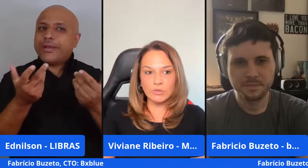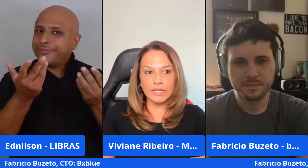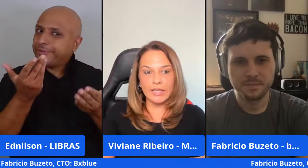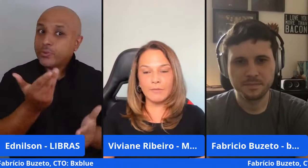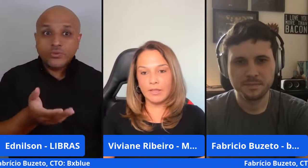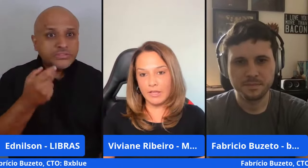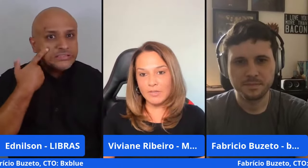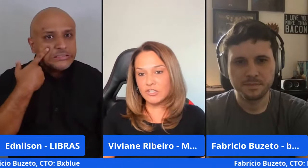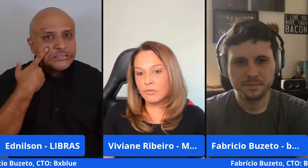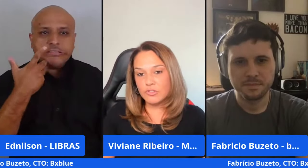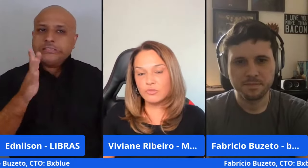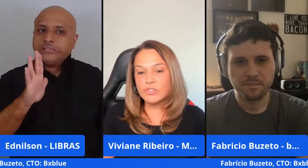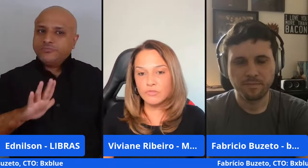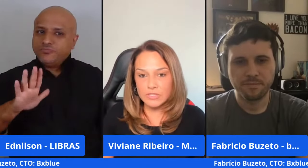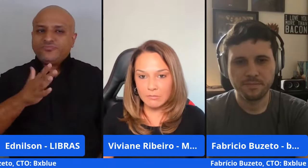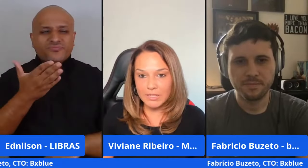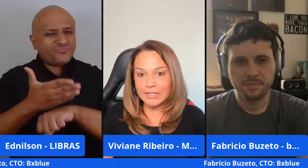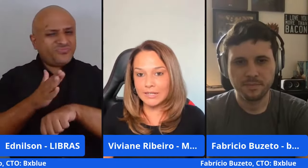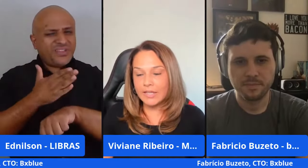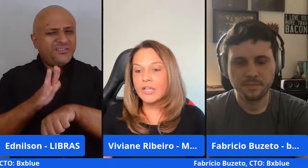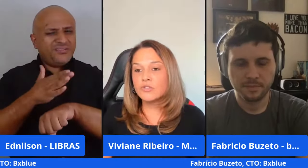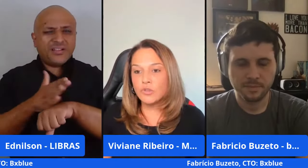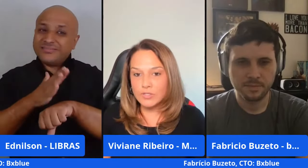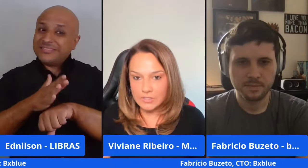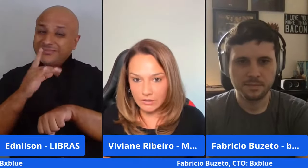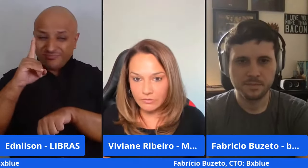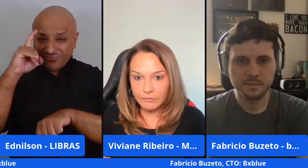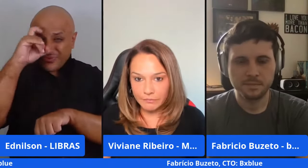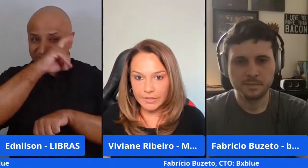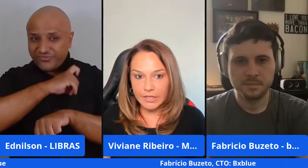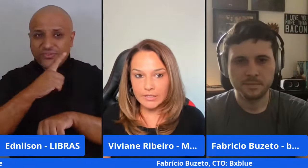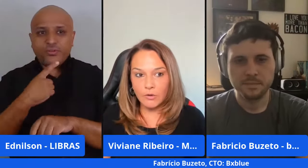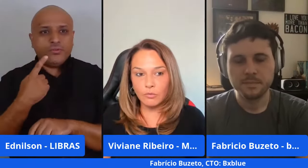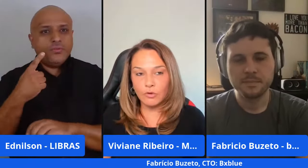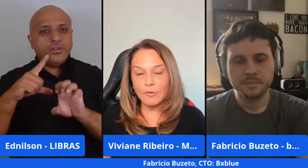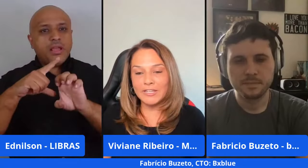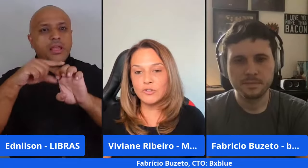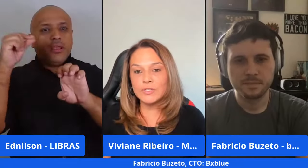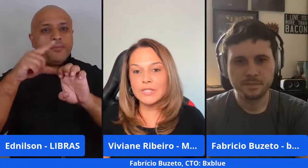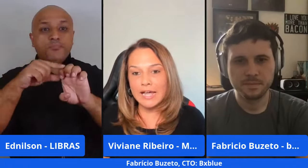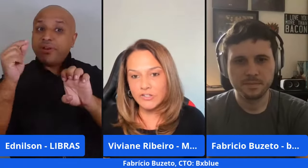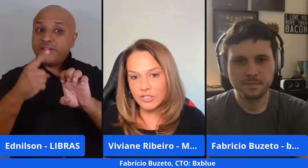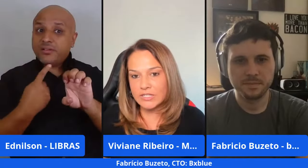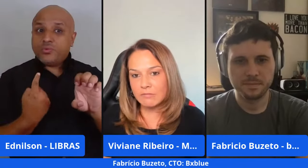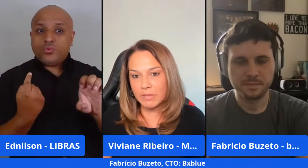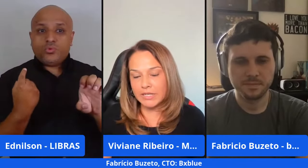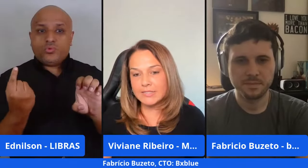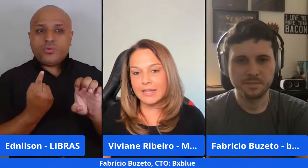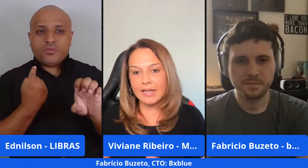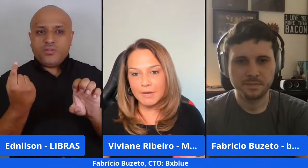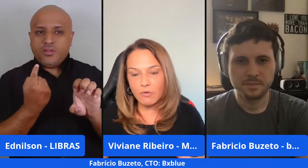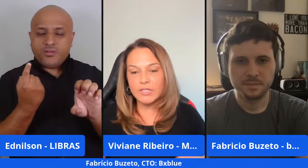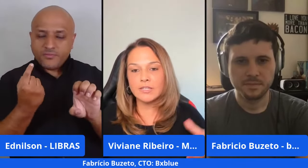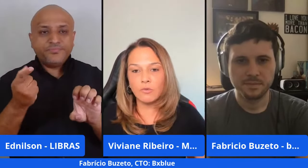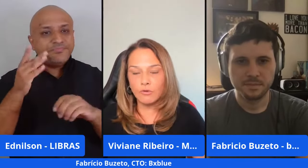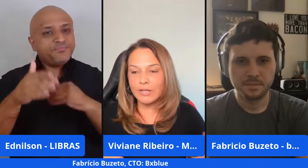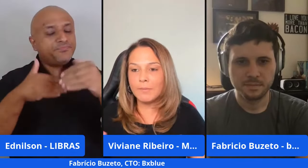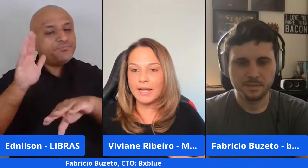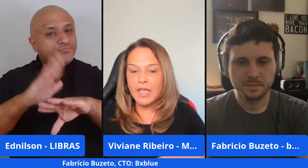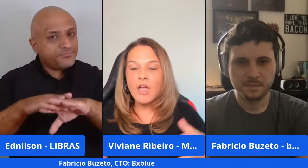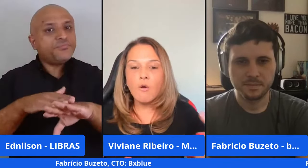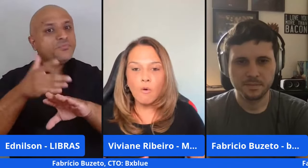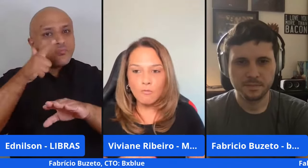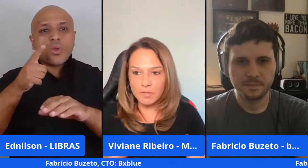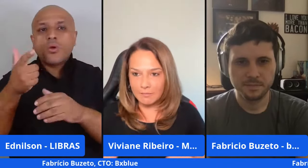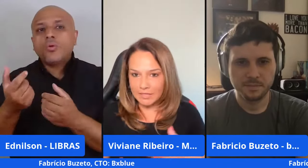exercício realmente é muito difícil você empreender sozinho então normalmente o start das empresas ela acaba acontecendo com